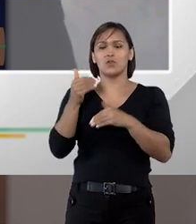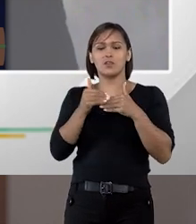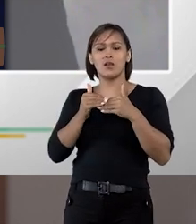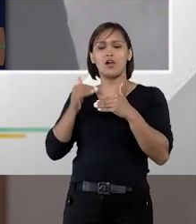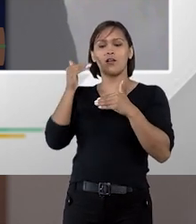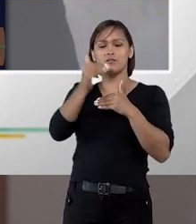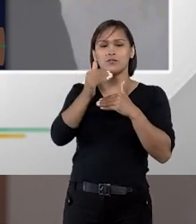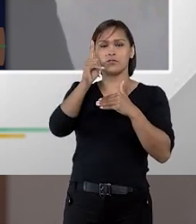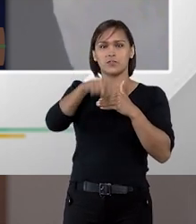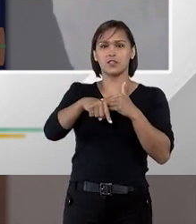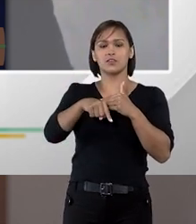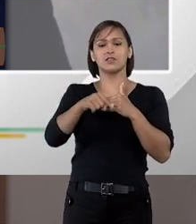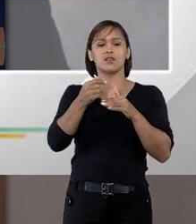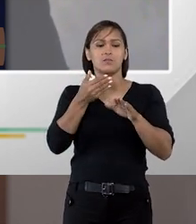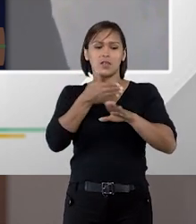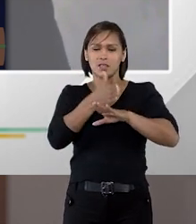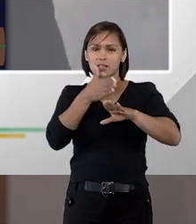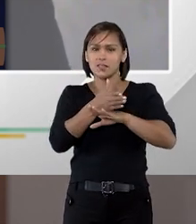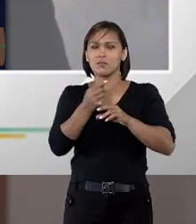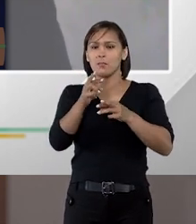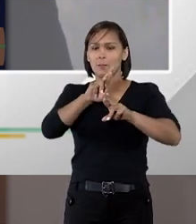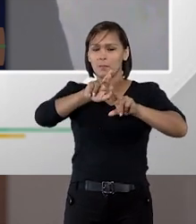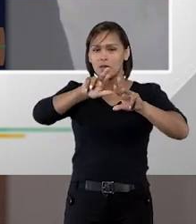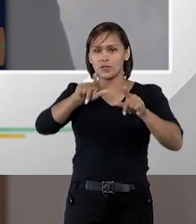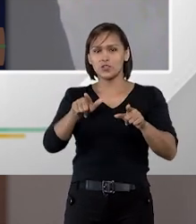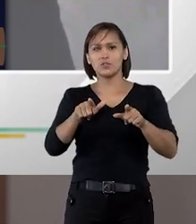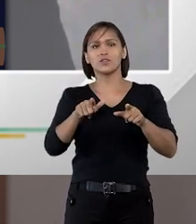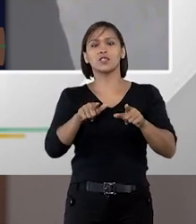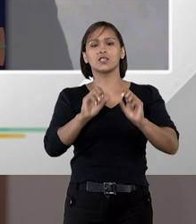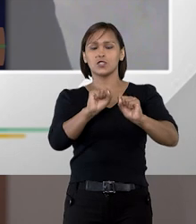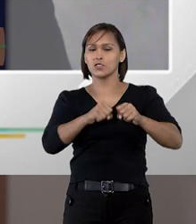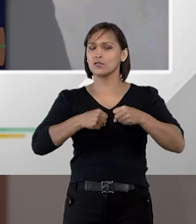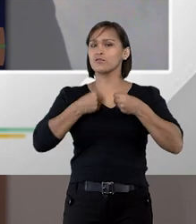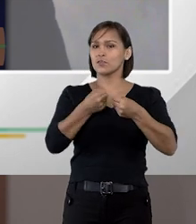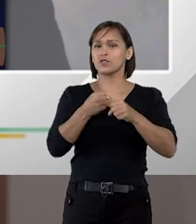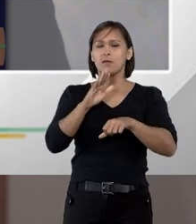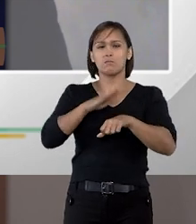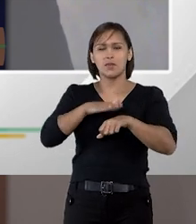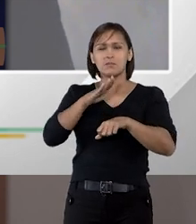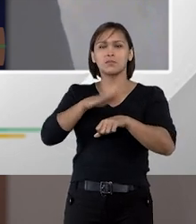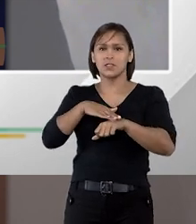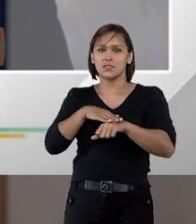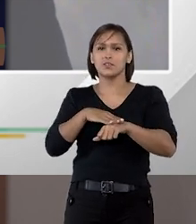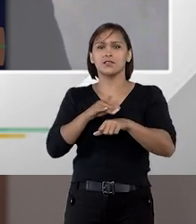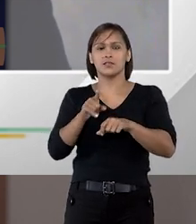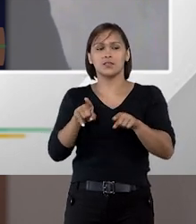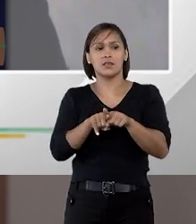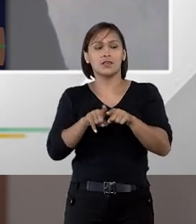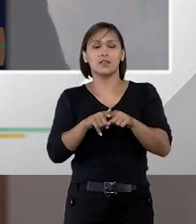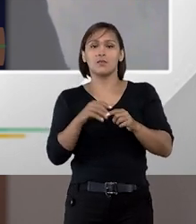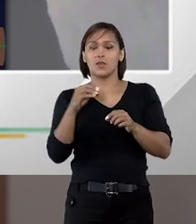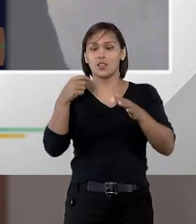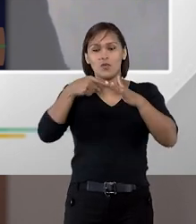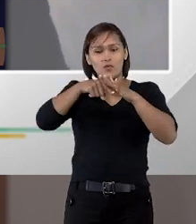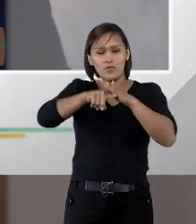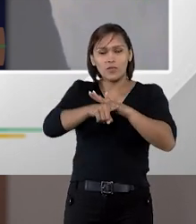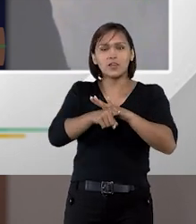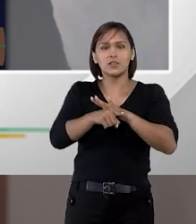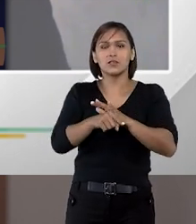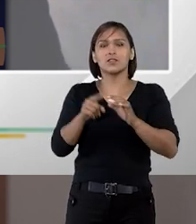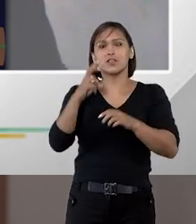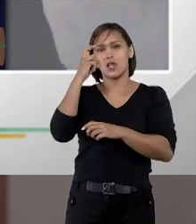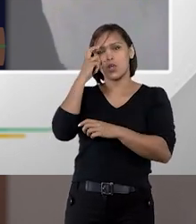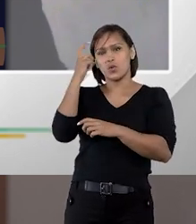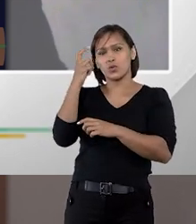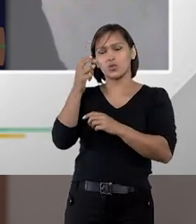importante passo para que esses meios alternativos se fortaleçam ainda mais e sejam enraizados